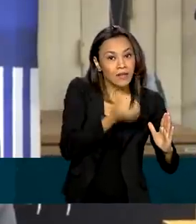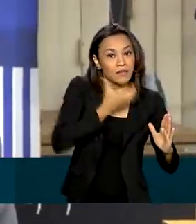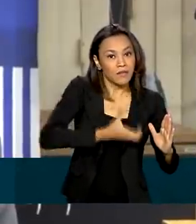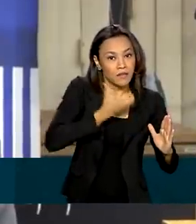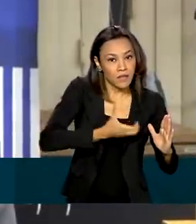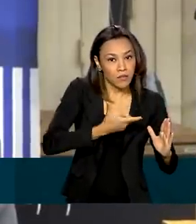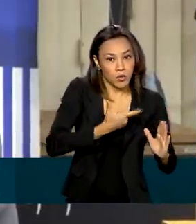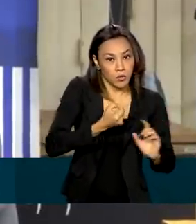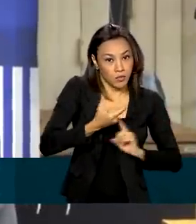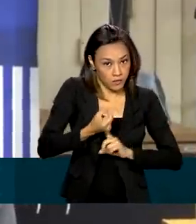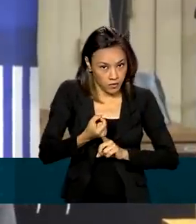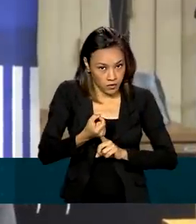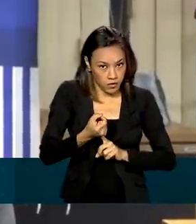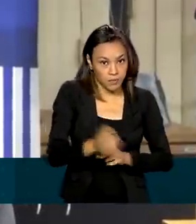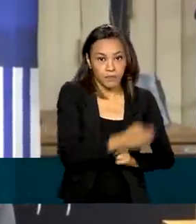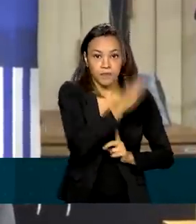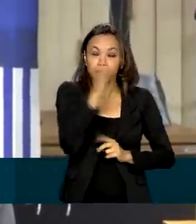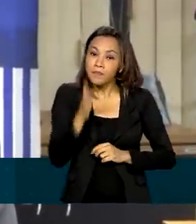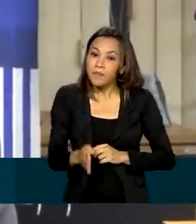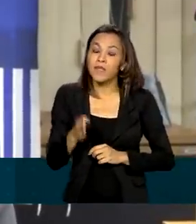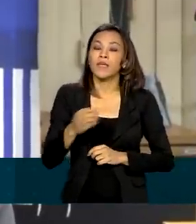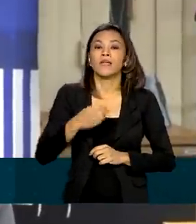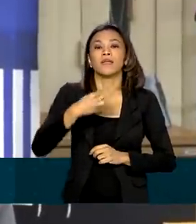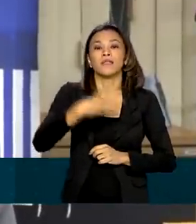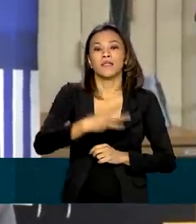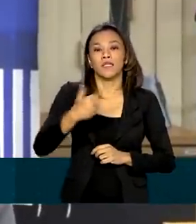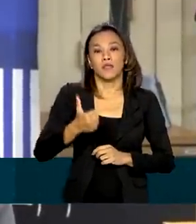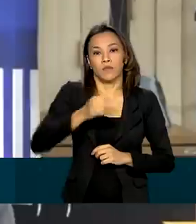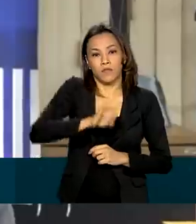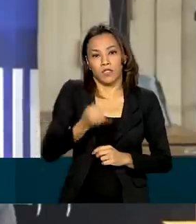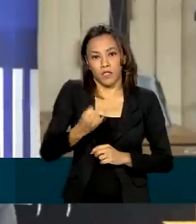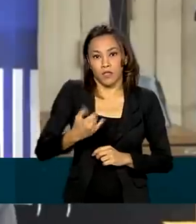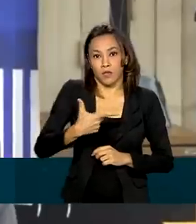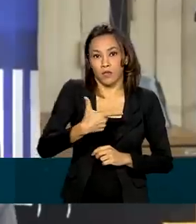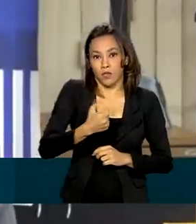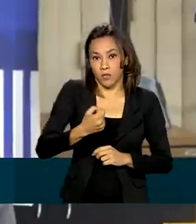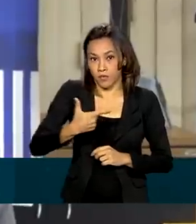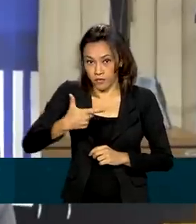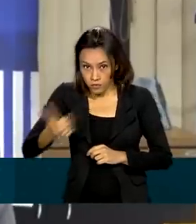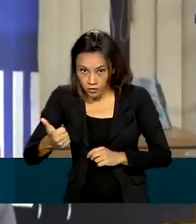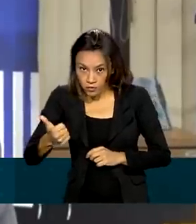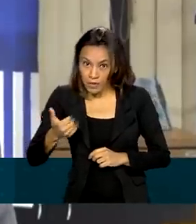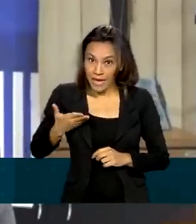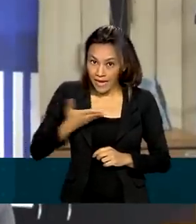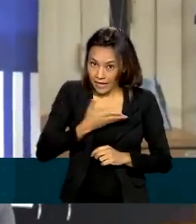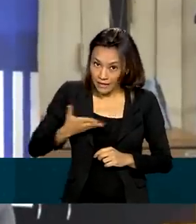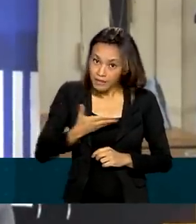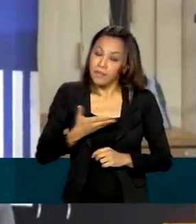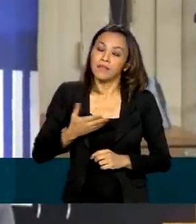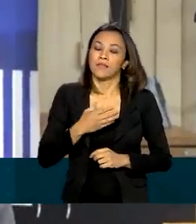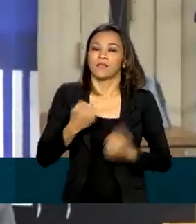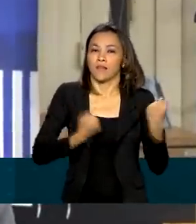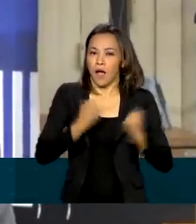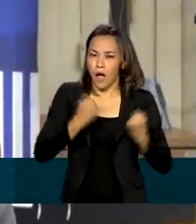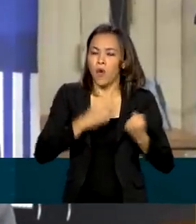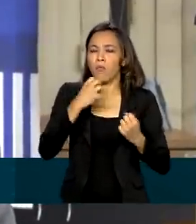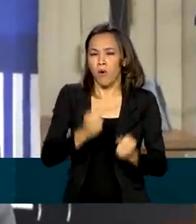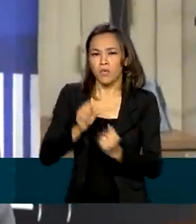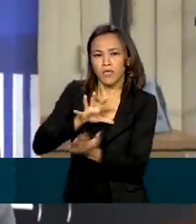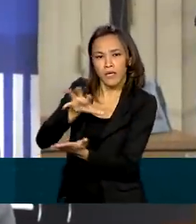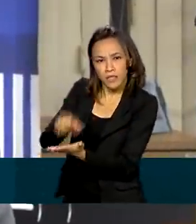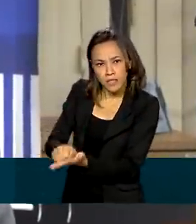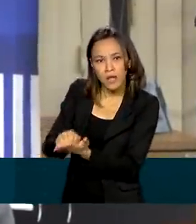de 2020 e 31 de janeiro de 2021 poderão ser registrados e licenciados